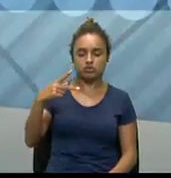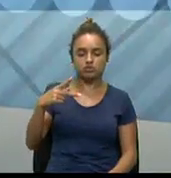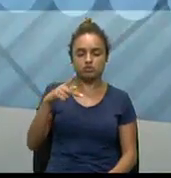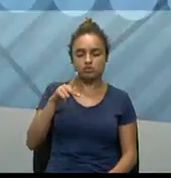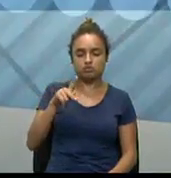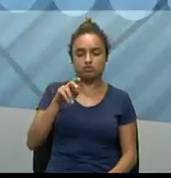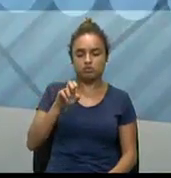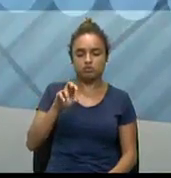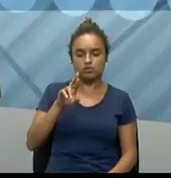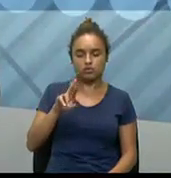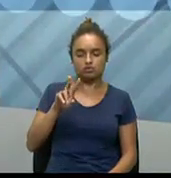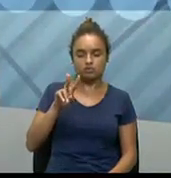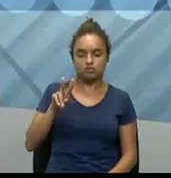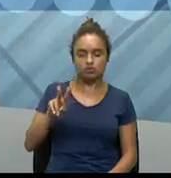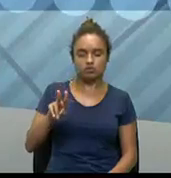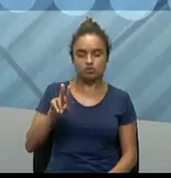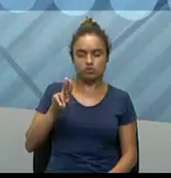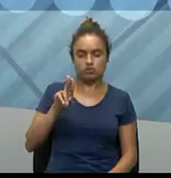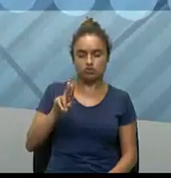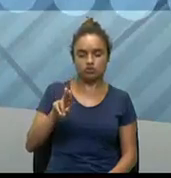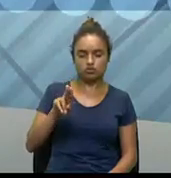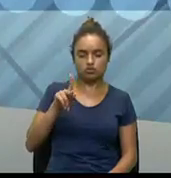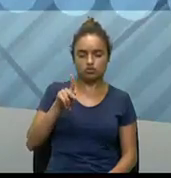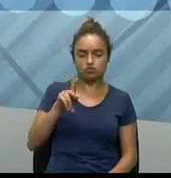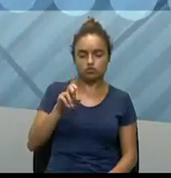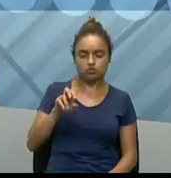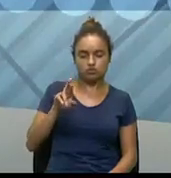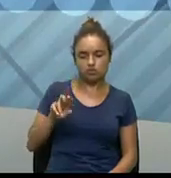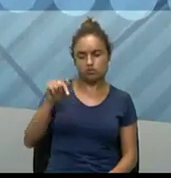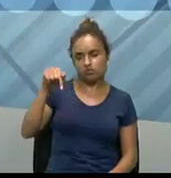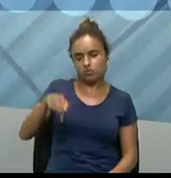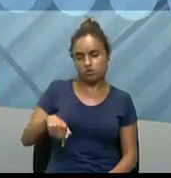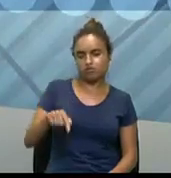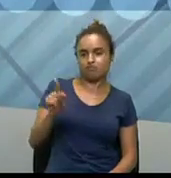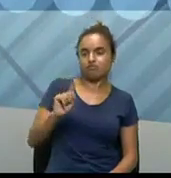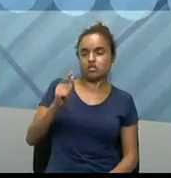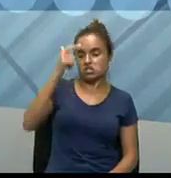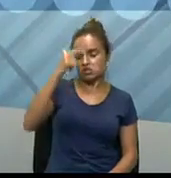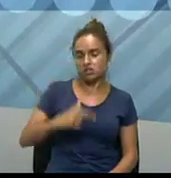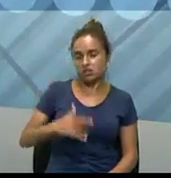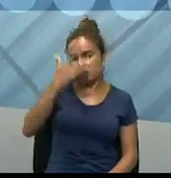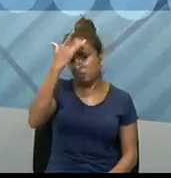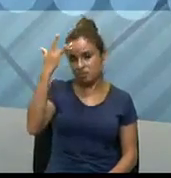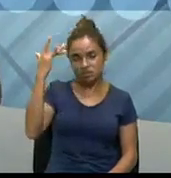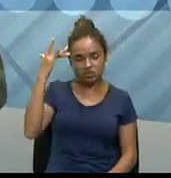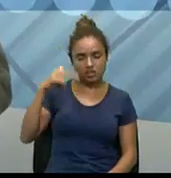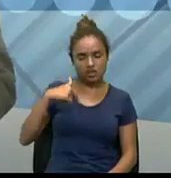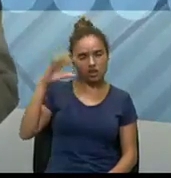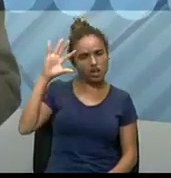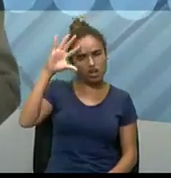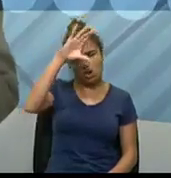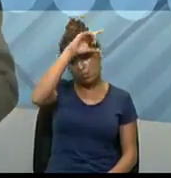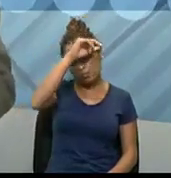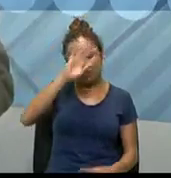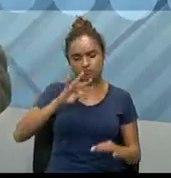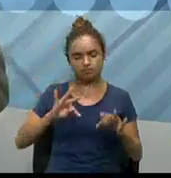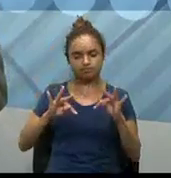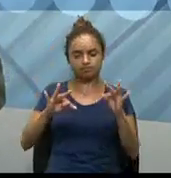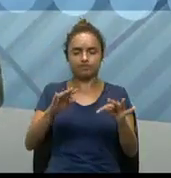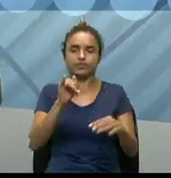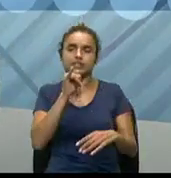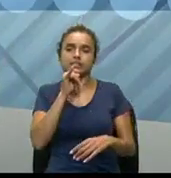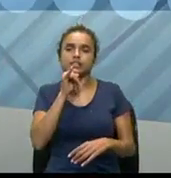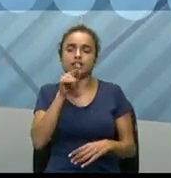-peer, né, então, novamente, eu não sou também uma pessoa que entende tanto de tecnologia, mas, quando você, por